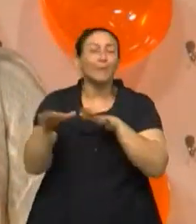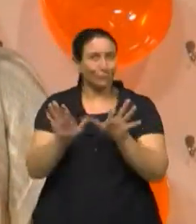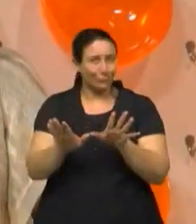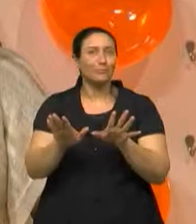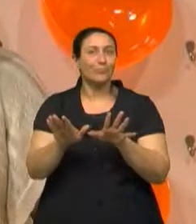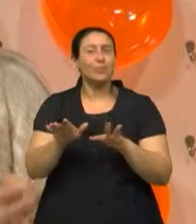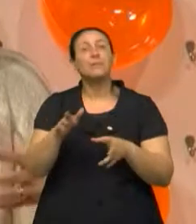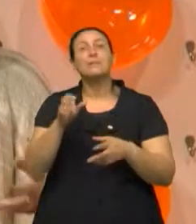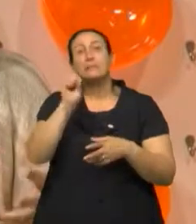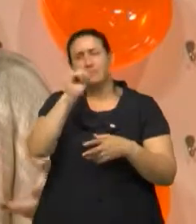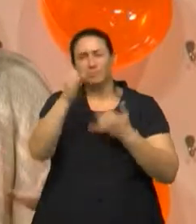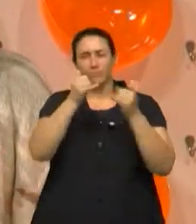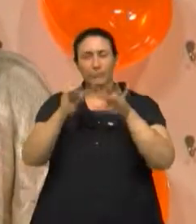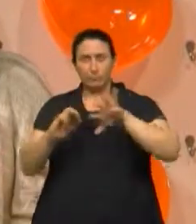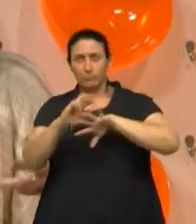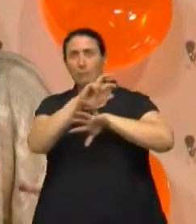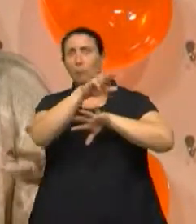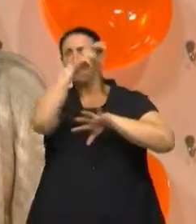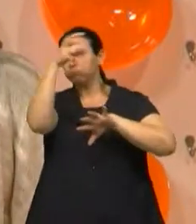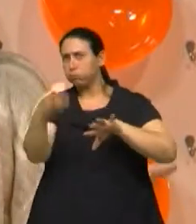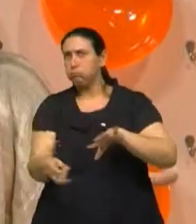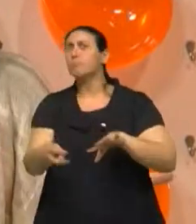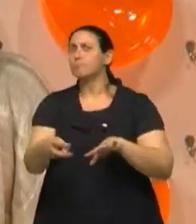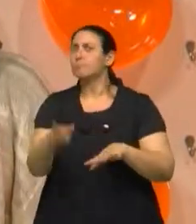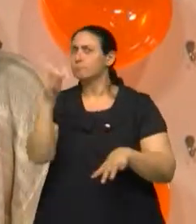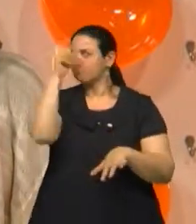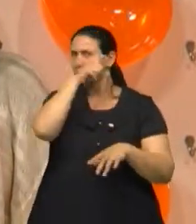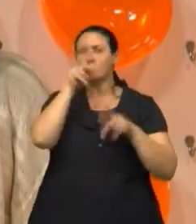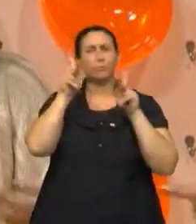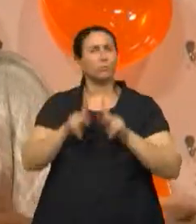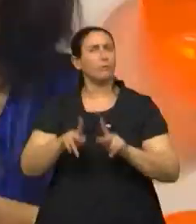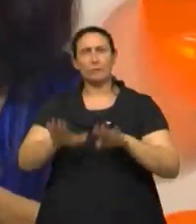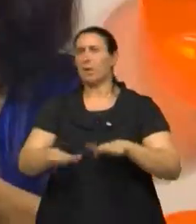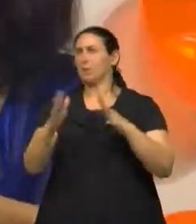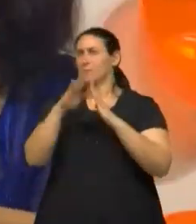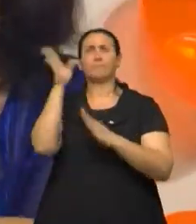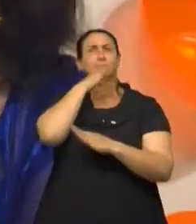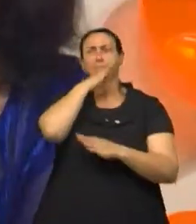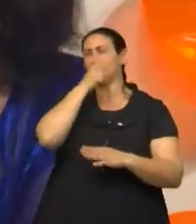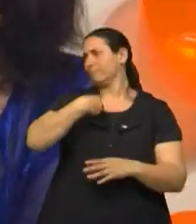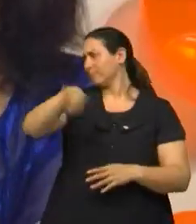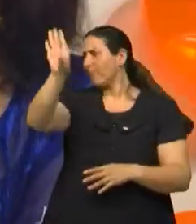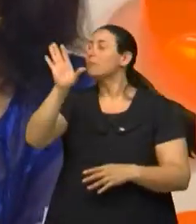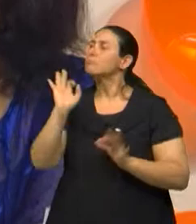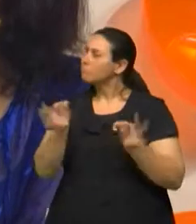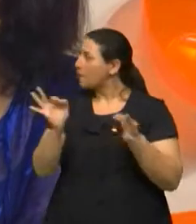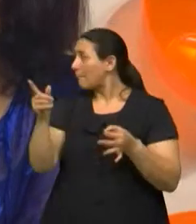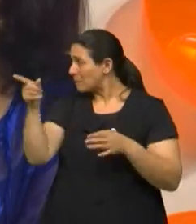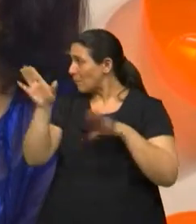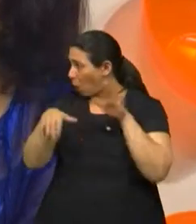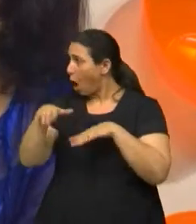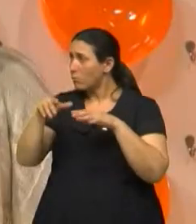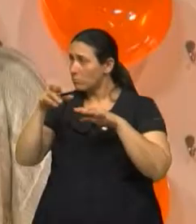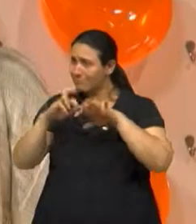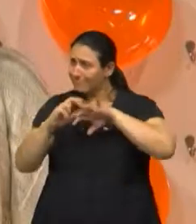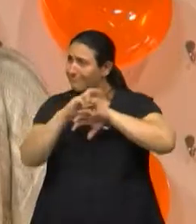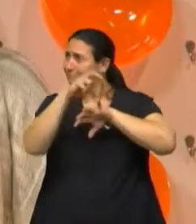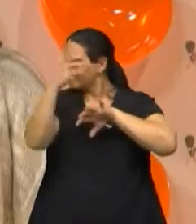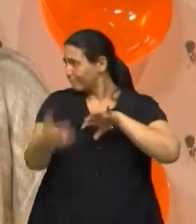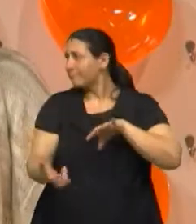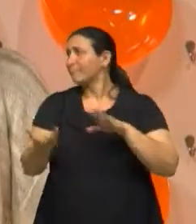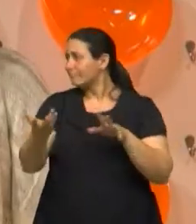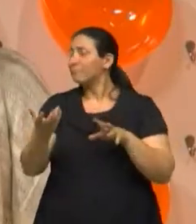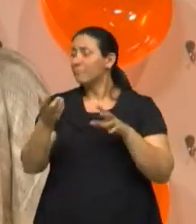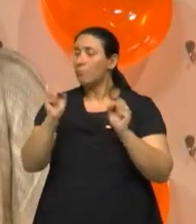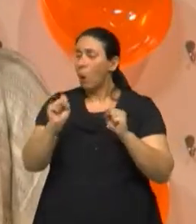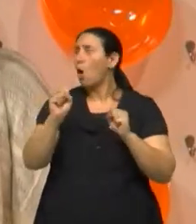de maior altura, geralmente, assusta mais, dificilmente as pessoas ficam em casa. Mas, às vezes, a lesão é maior na queda da própria altura. Exatamente, às vezes, pode